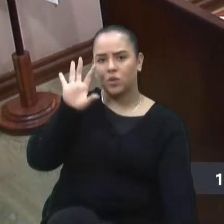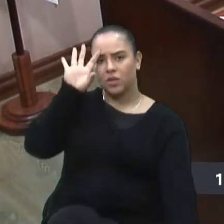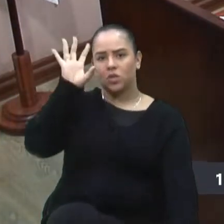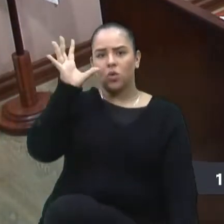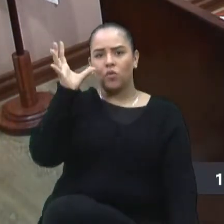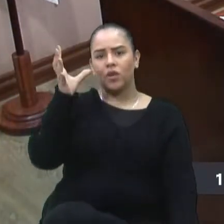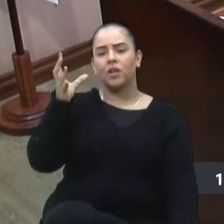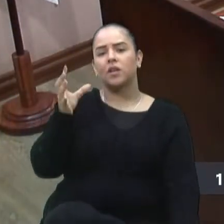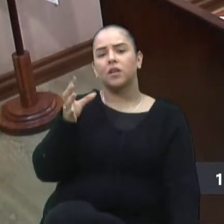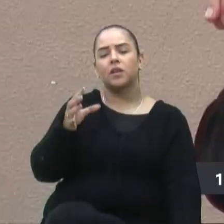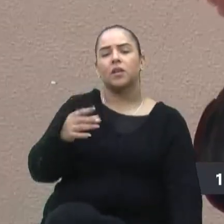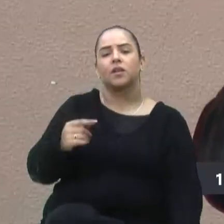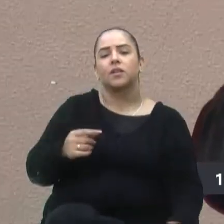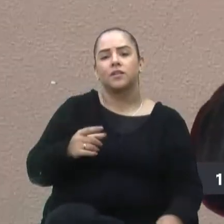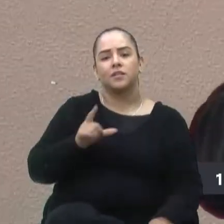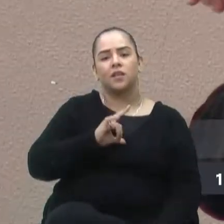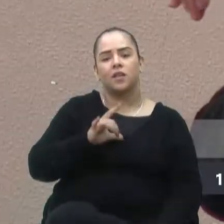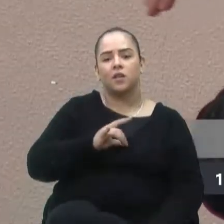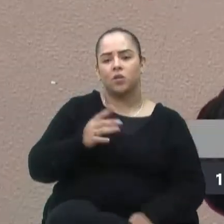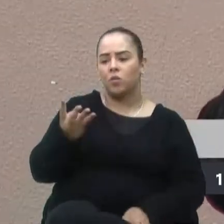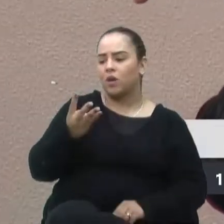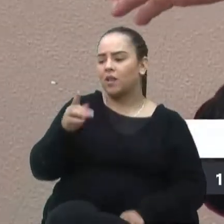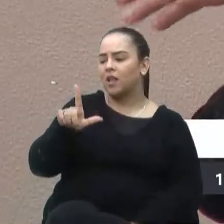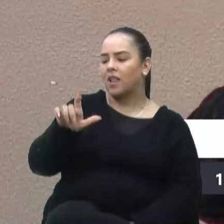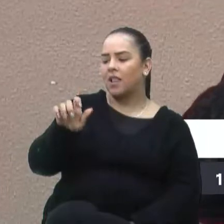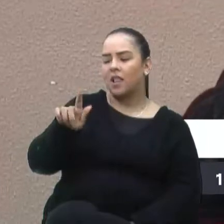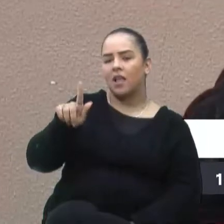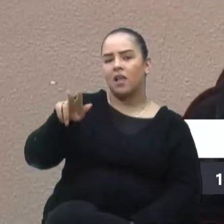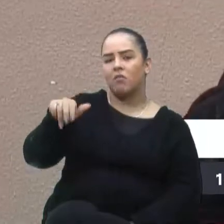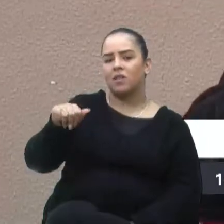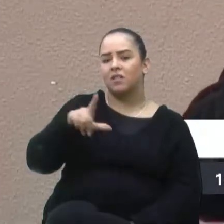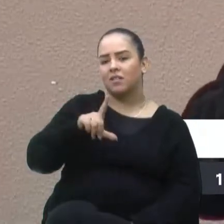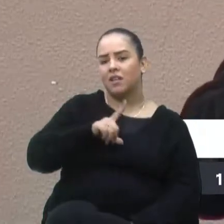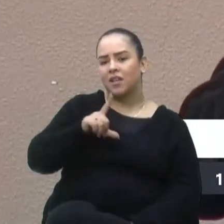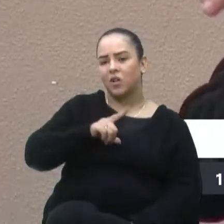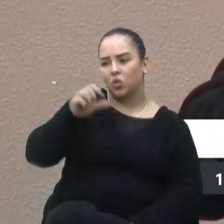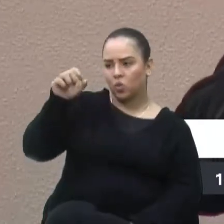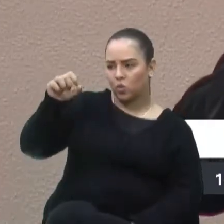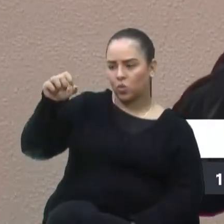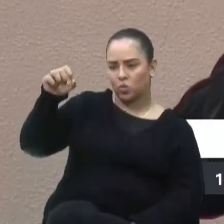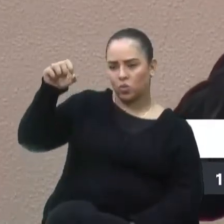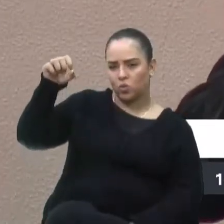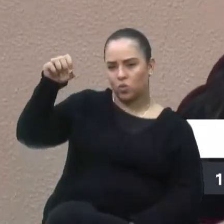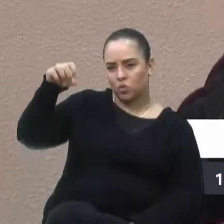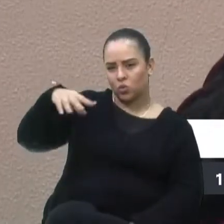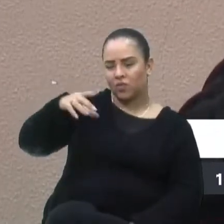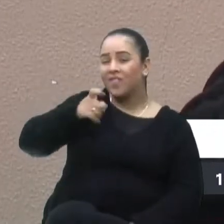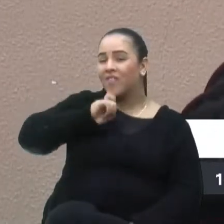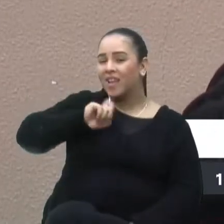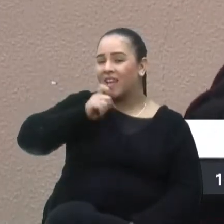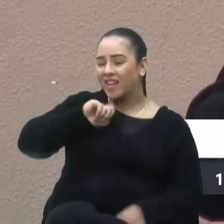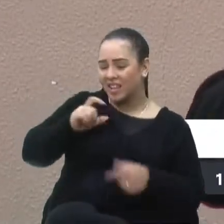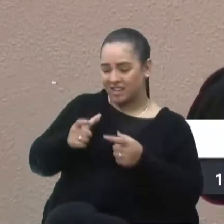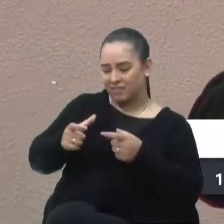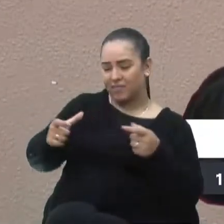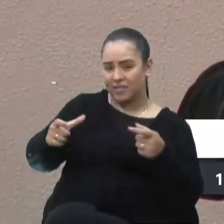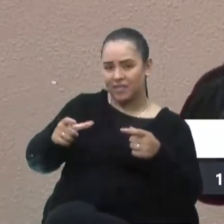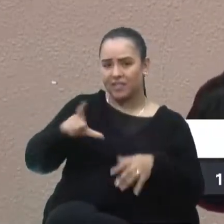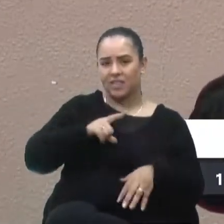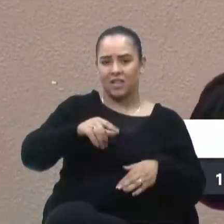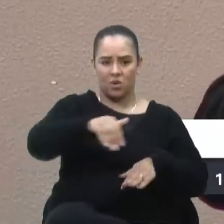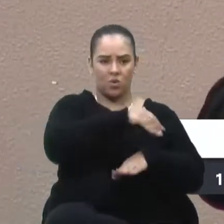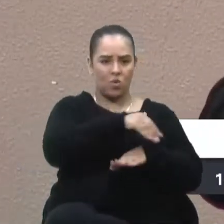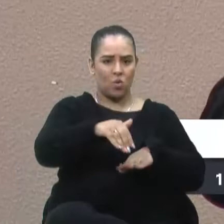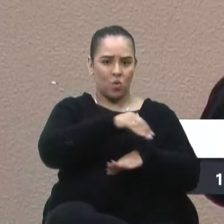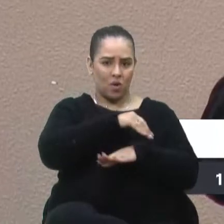por exemplo, o sítio lá na Quarta Légua, vem no recibo de luz, antigo ainda, estrada municipal Domingos Forner, teria que ser